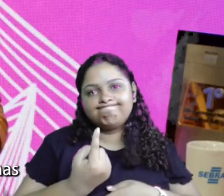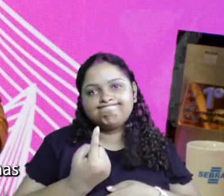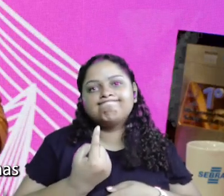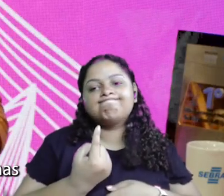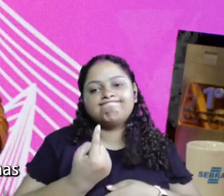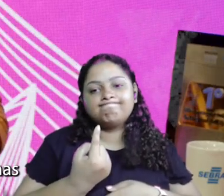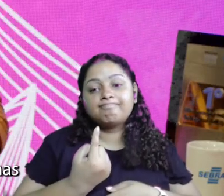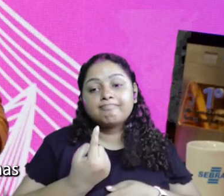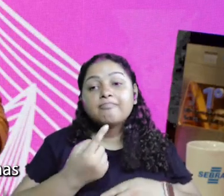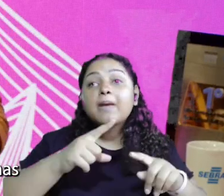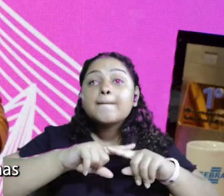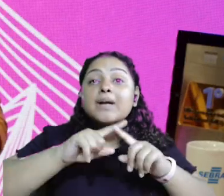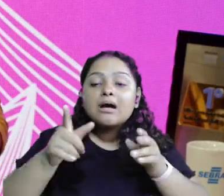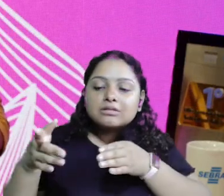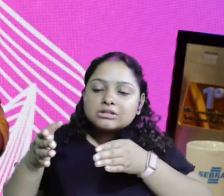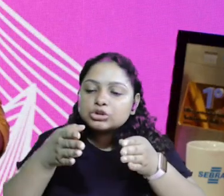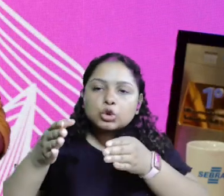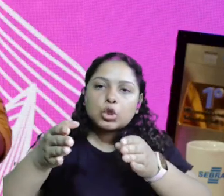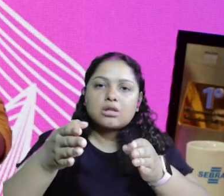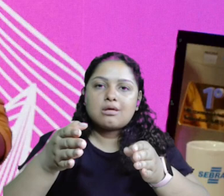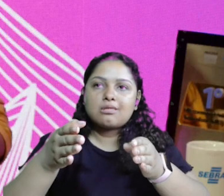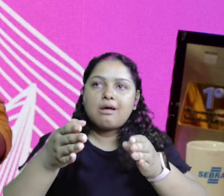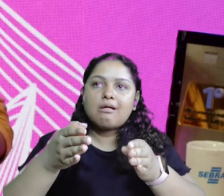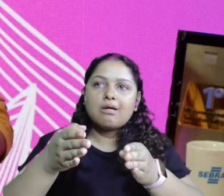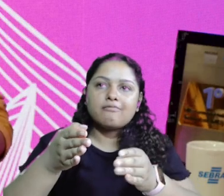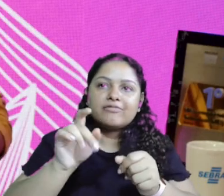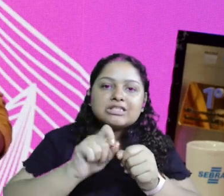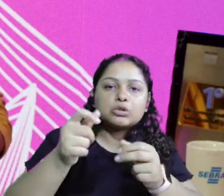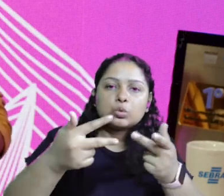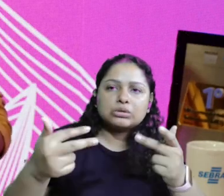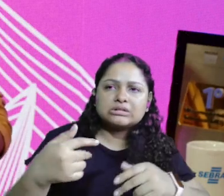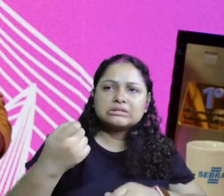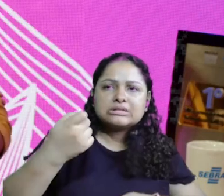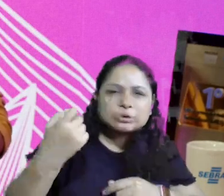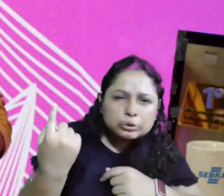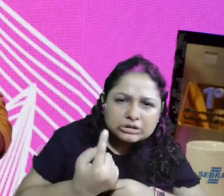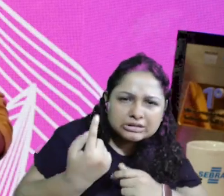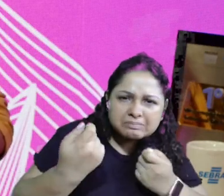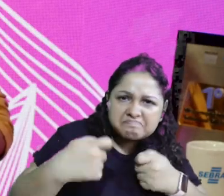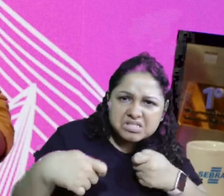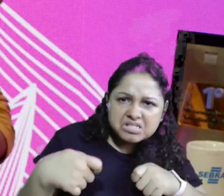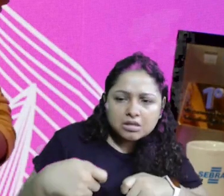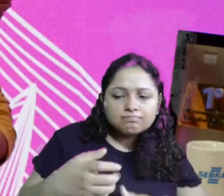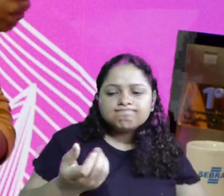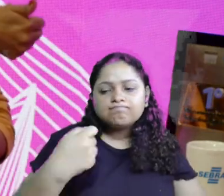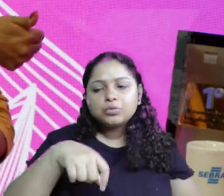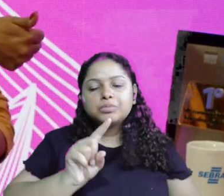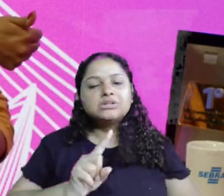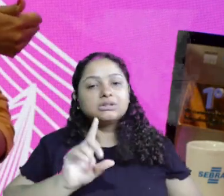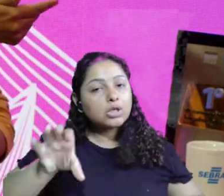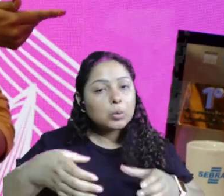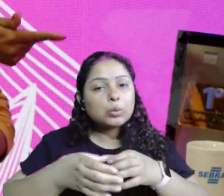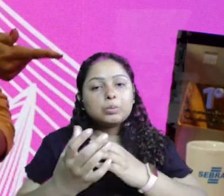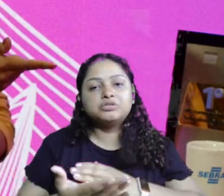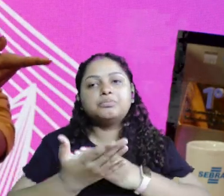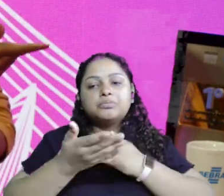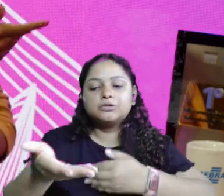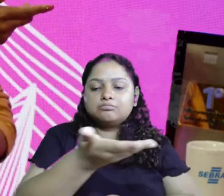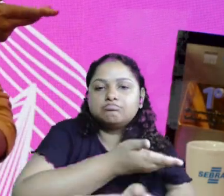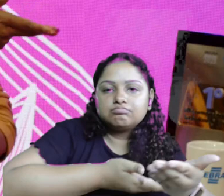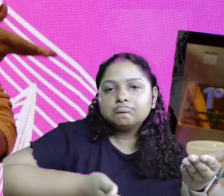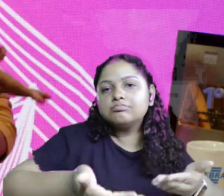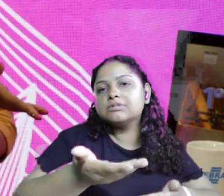Mas a jornada não precisa ser solitária. Sim. Que aí é a rede, é a rede de